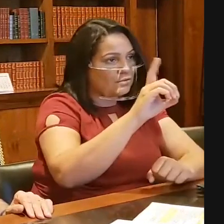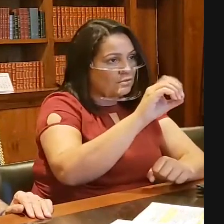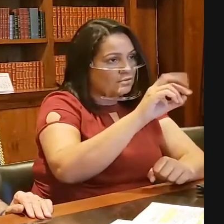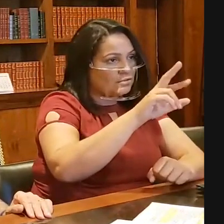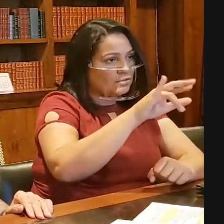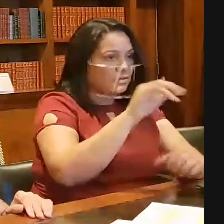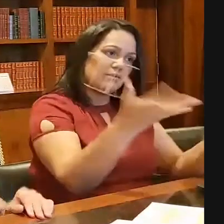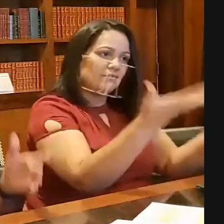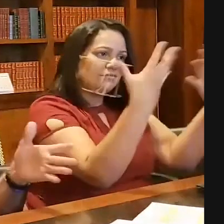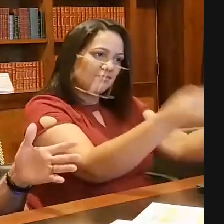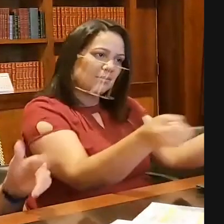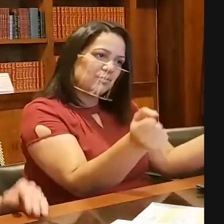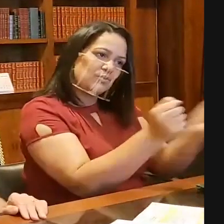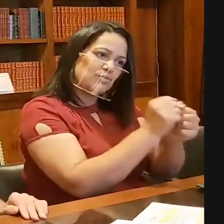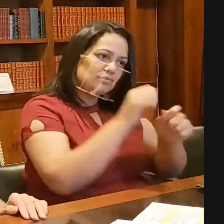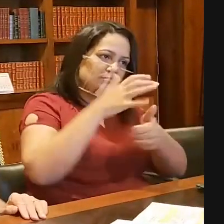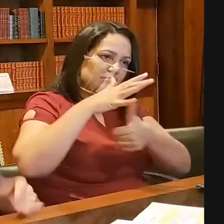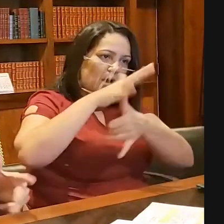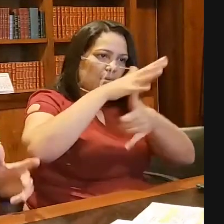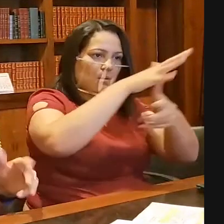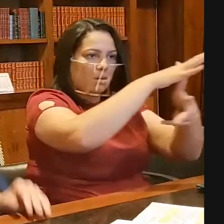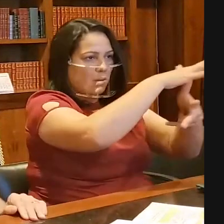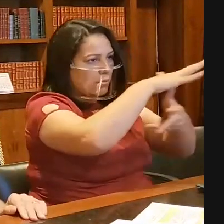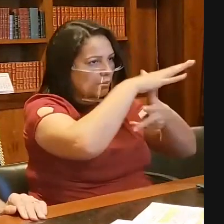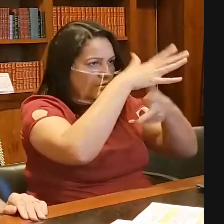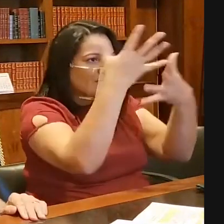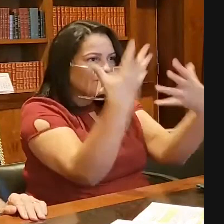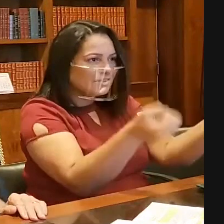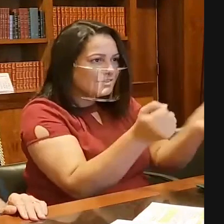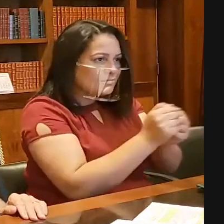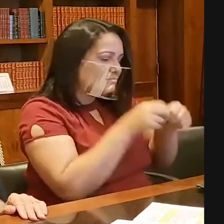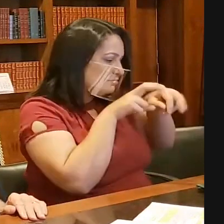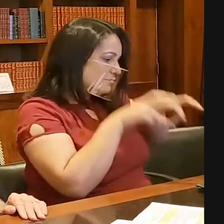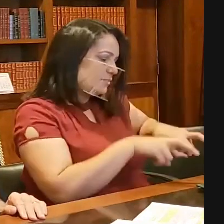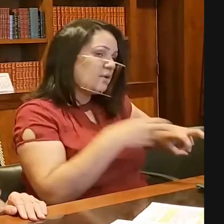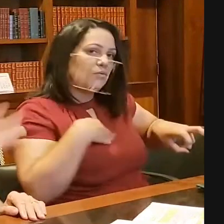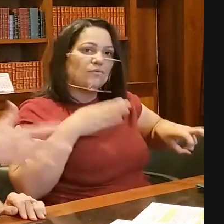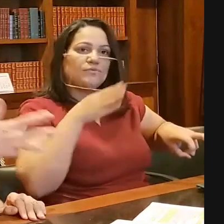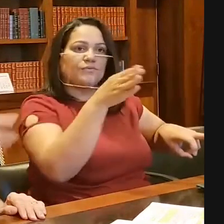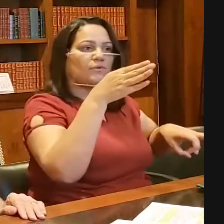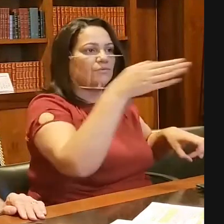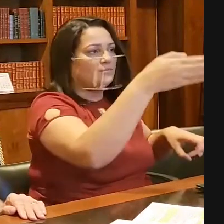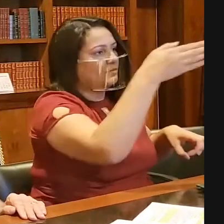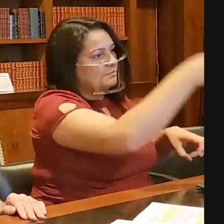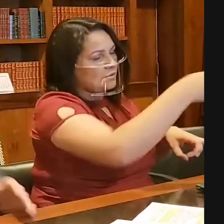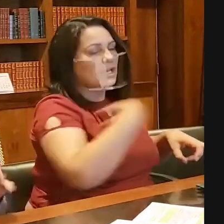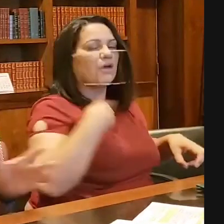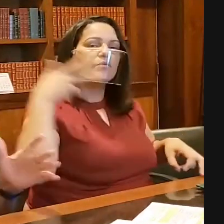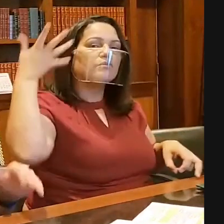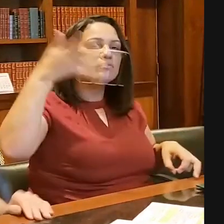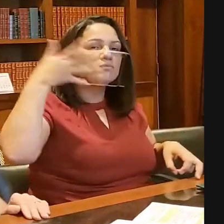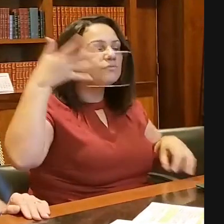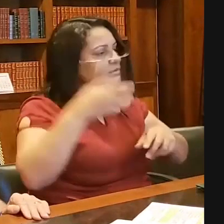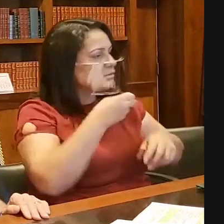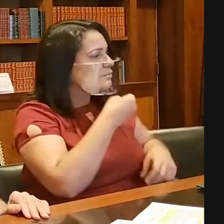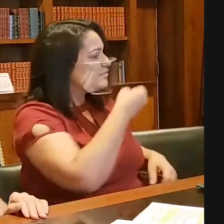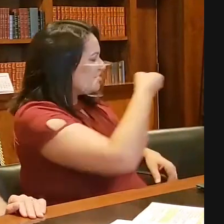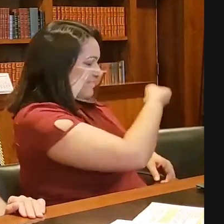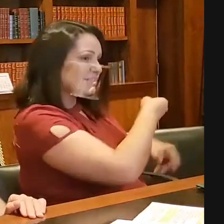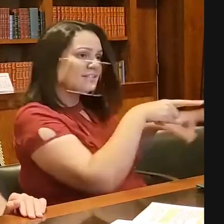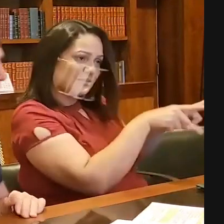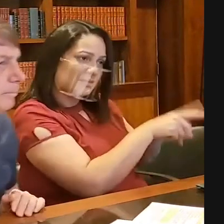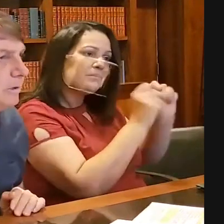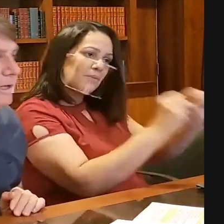e no meu helicóptero. Está convidado o senhor João Dória, está aí comigo. Em todo lugar que eu for, eu falo, eu sou o fator da palavra, sem problema nenhum, não tem